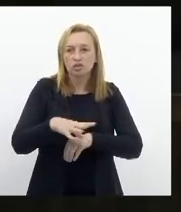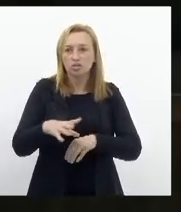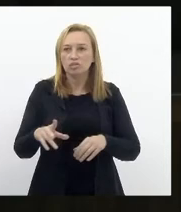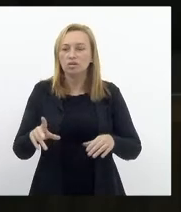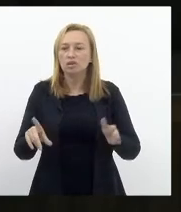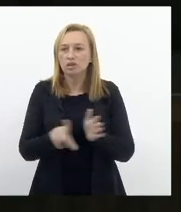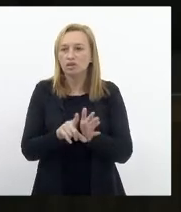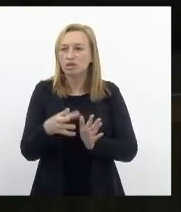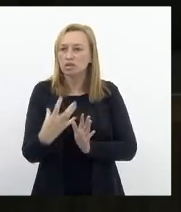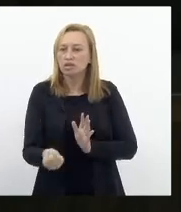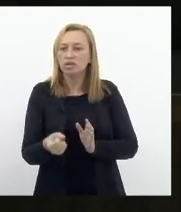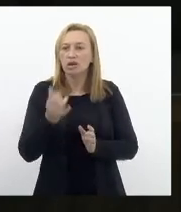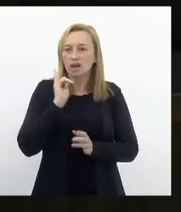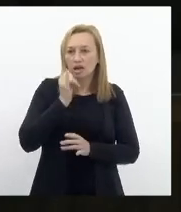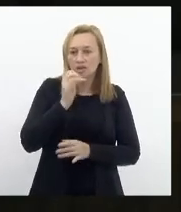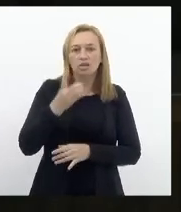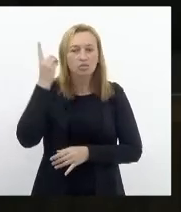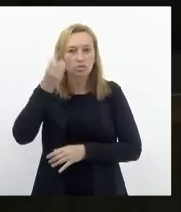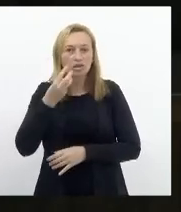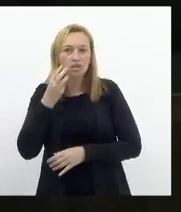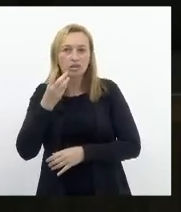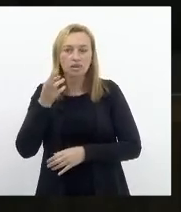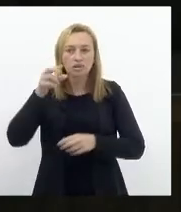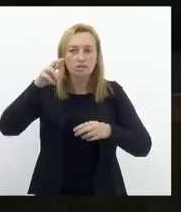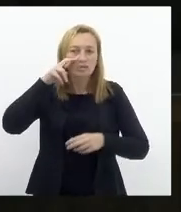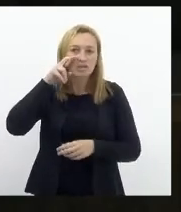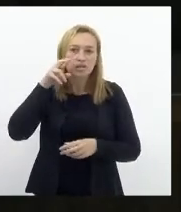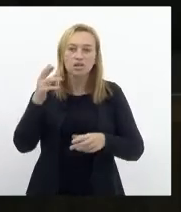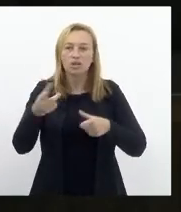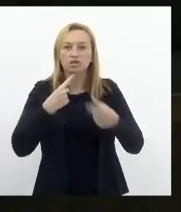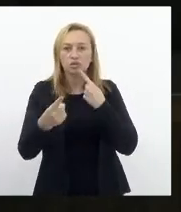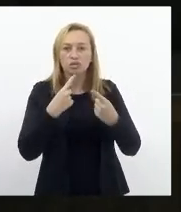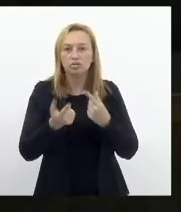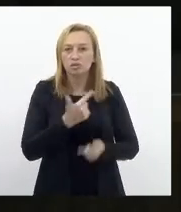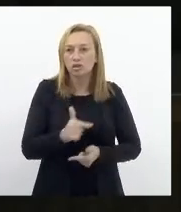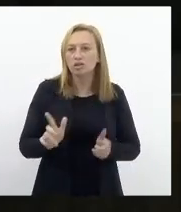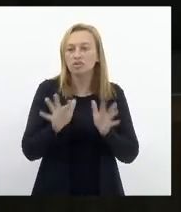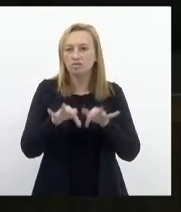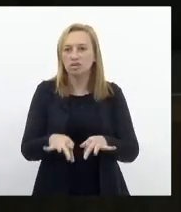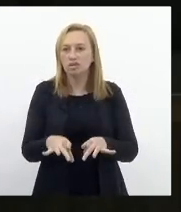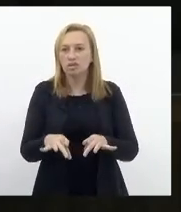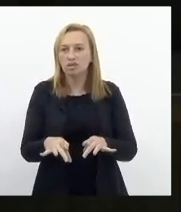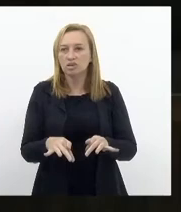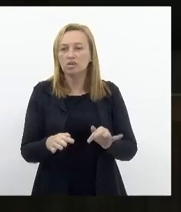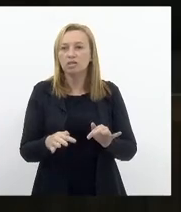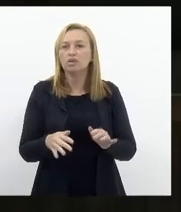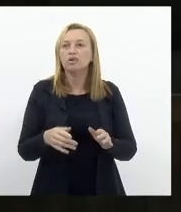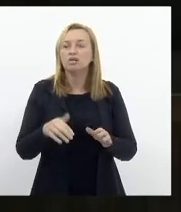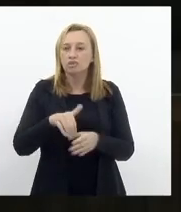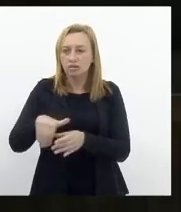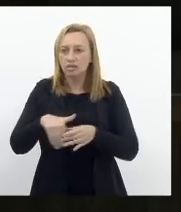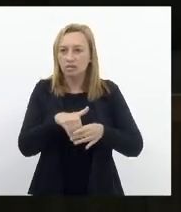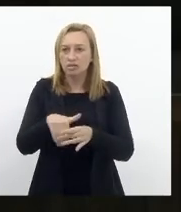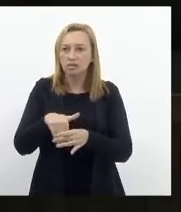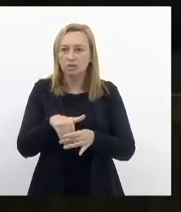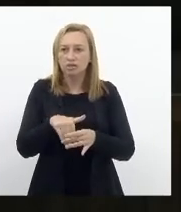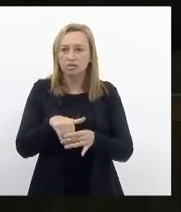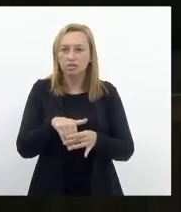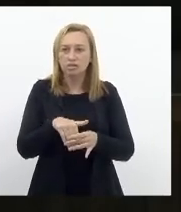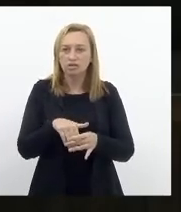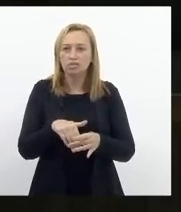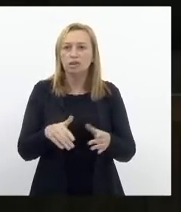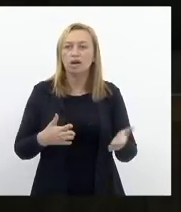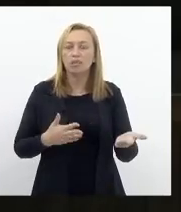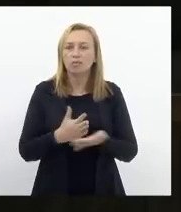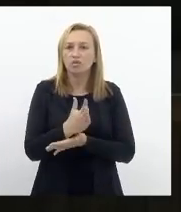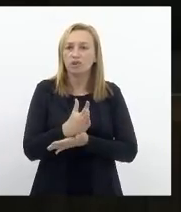favoráveis, relator, deputado Rosenberg Reis, em discussão, não havendo quem queira discutir, encerrada a discussão. Em votação, os senhores que aprovam, permaneçam como